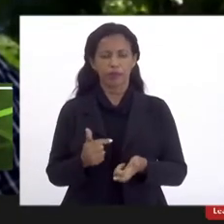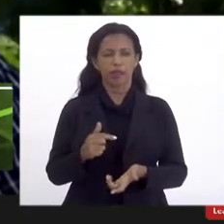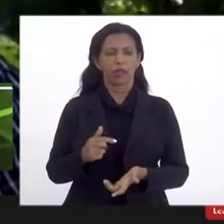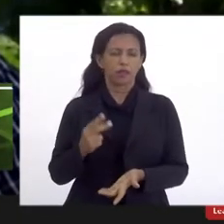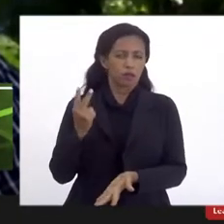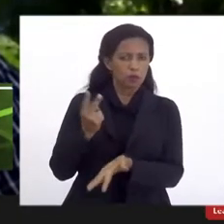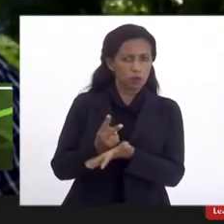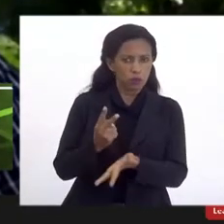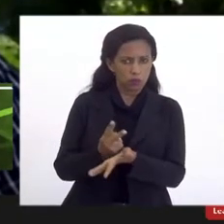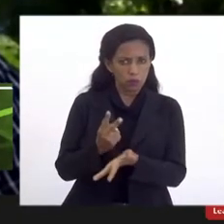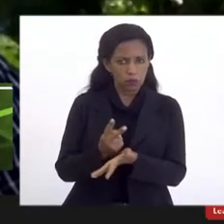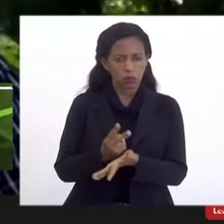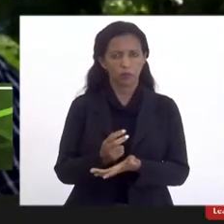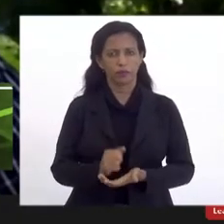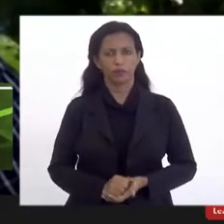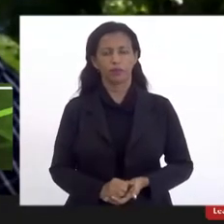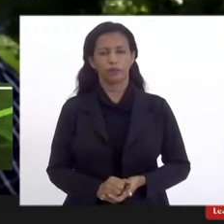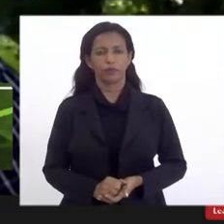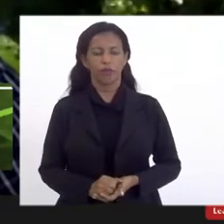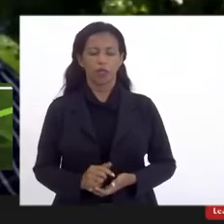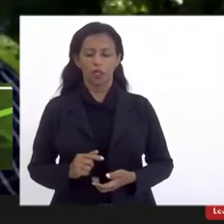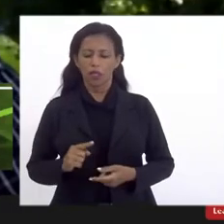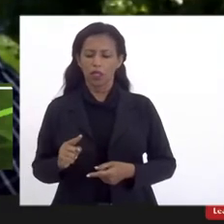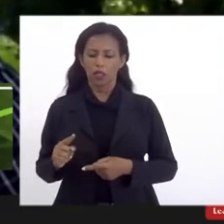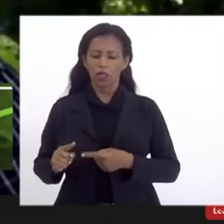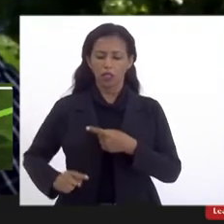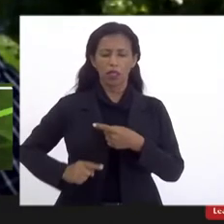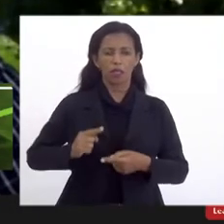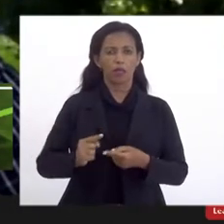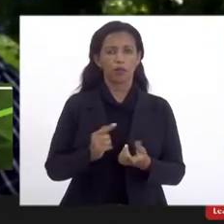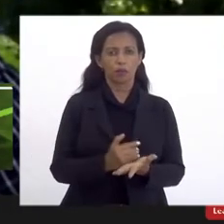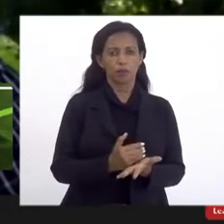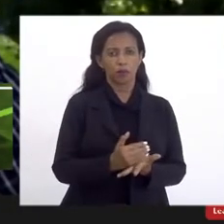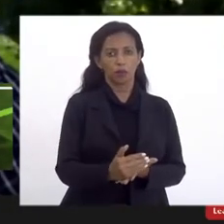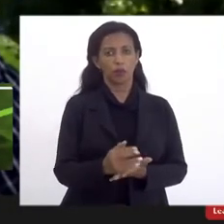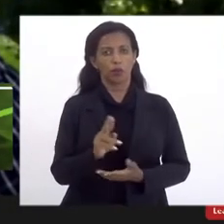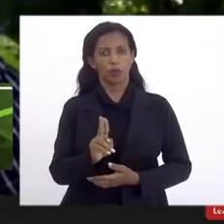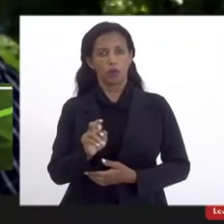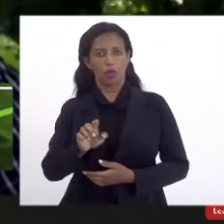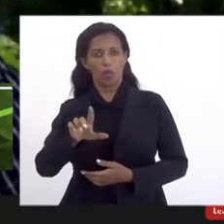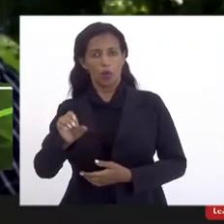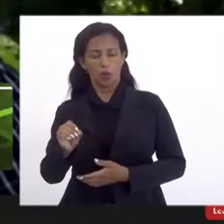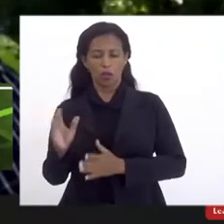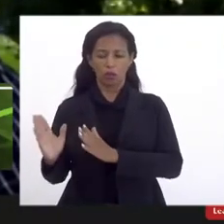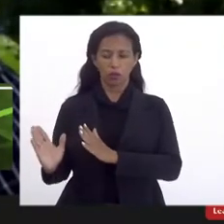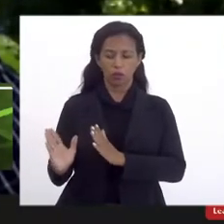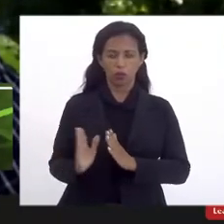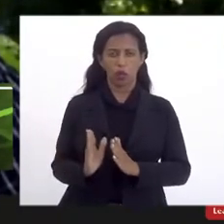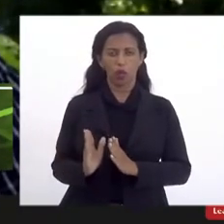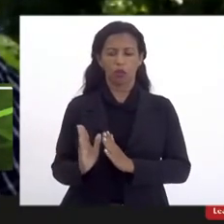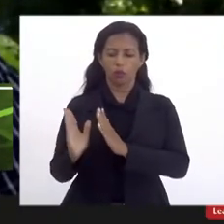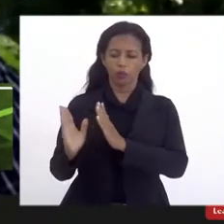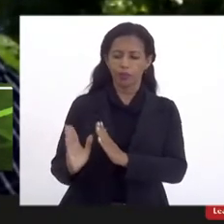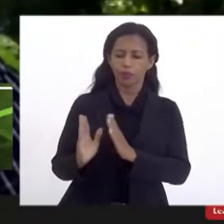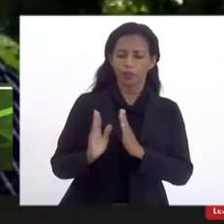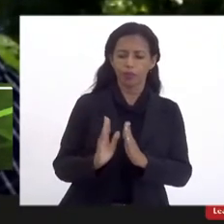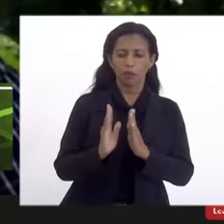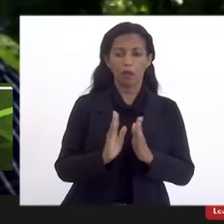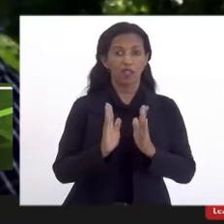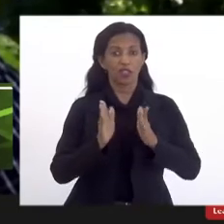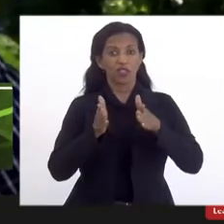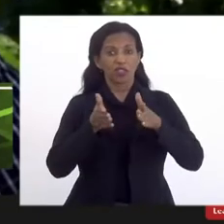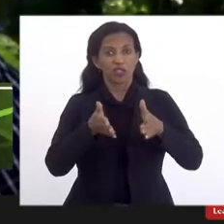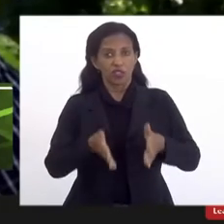após esse início na UESO, ele passou por todas as etapas e chegou na UERJ,